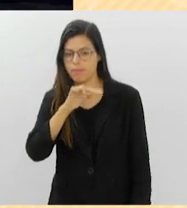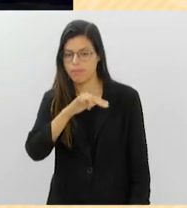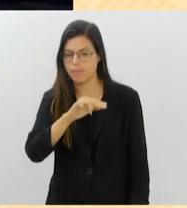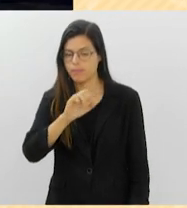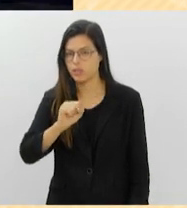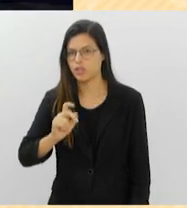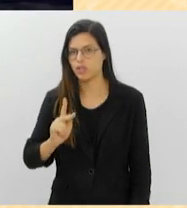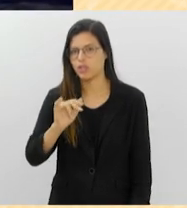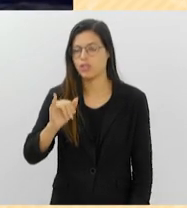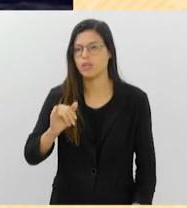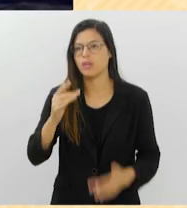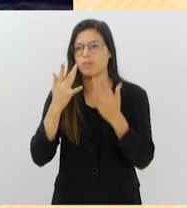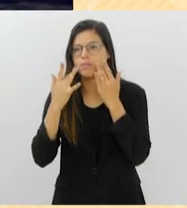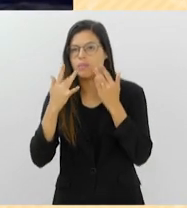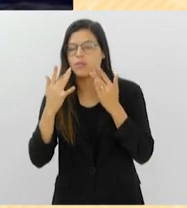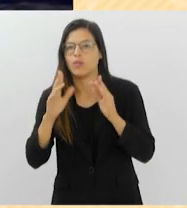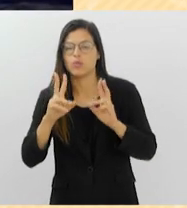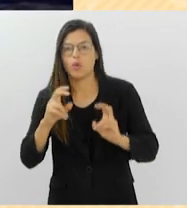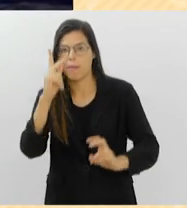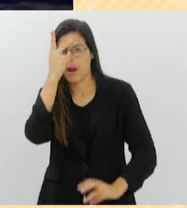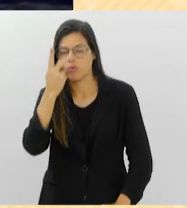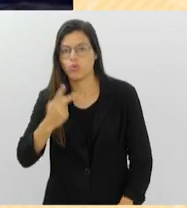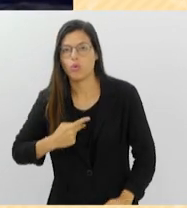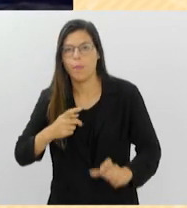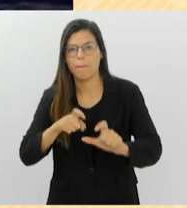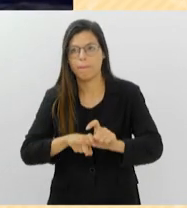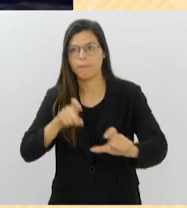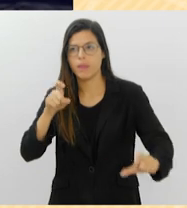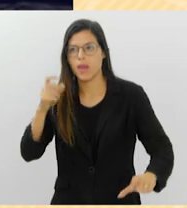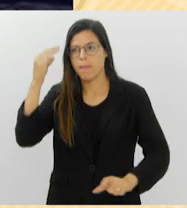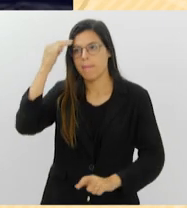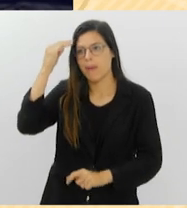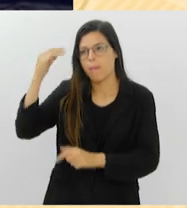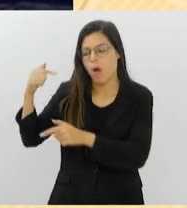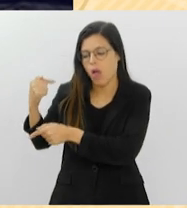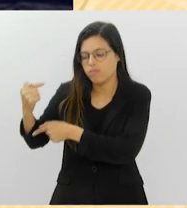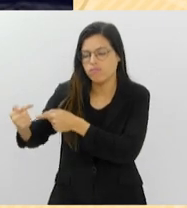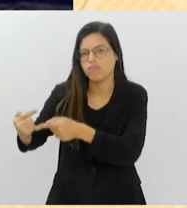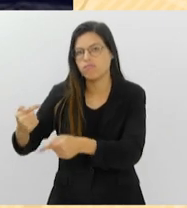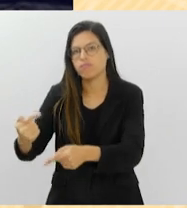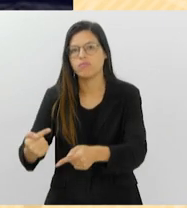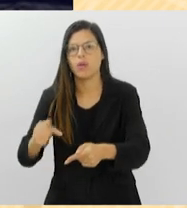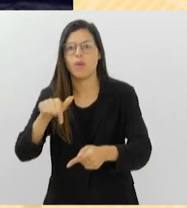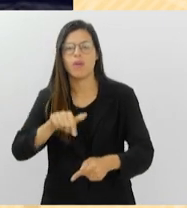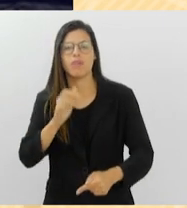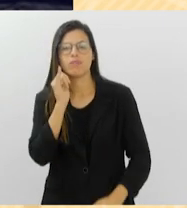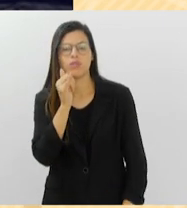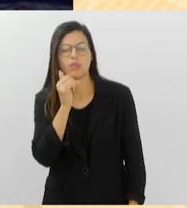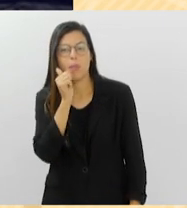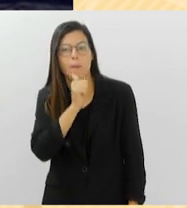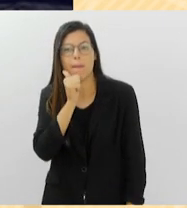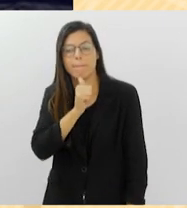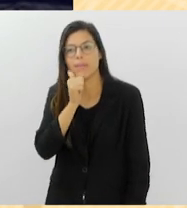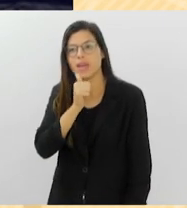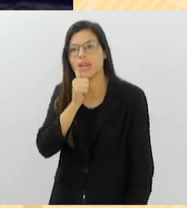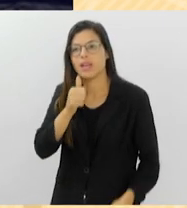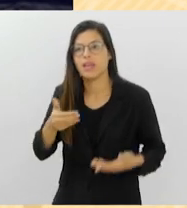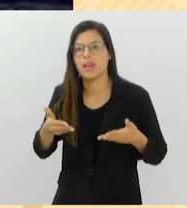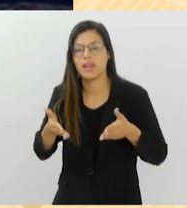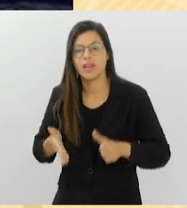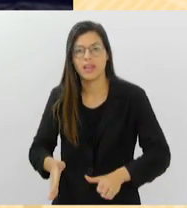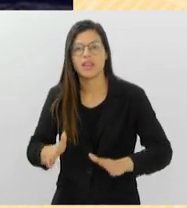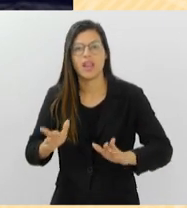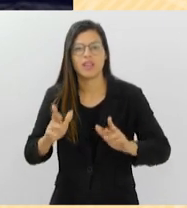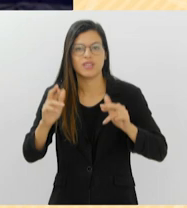narrativa de autonomia e de fortalecimento das memórias ancestrais, conta a história de Nuang, uma menina que nasce no reino de Utando,